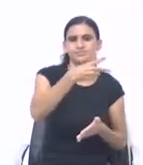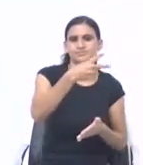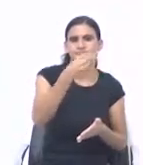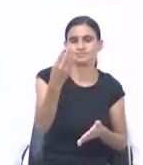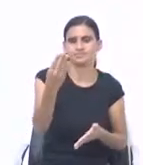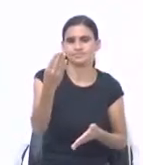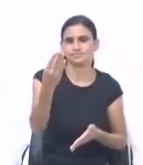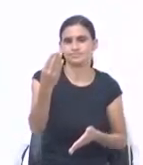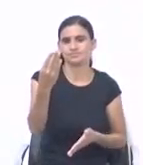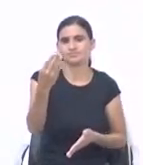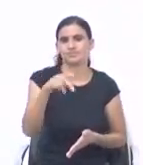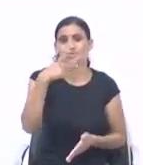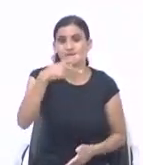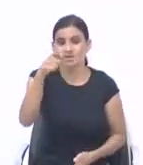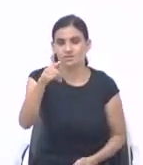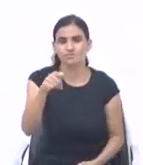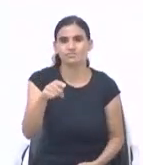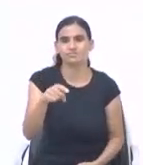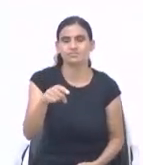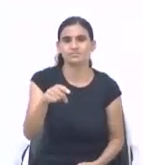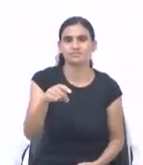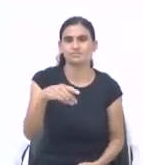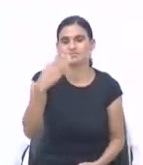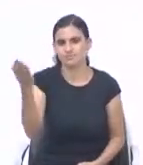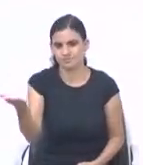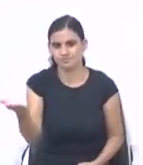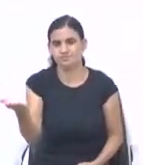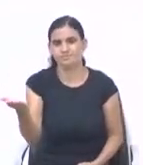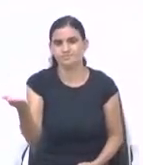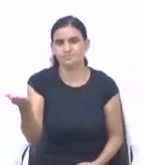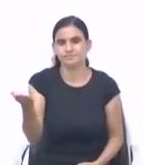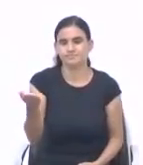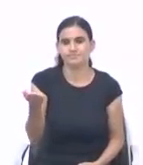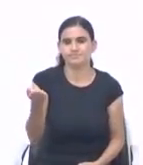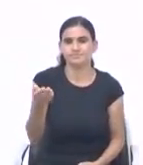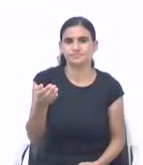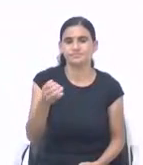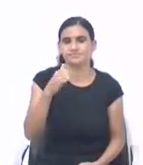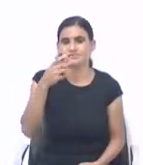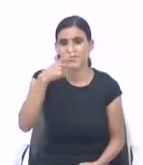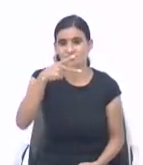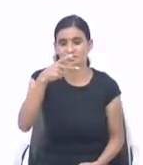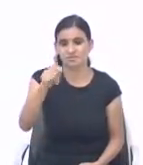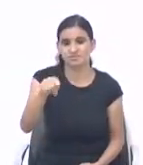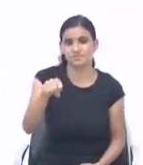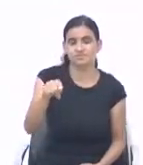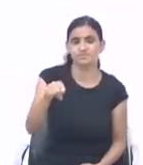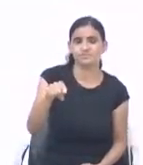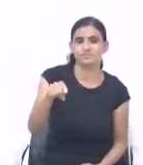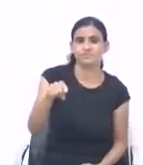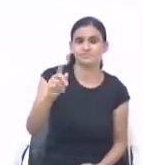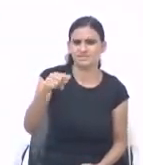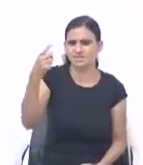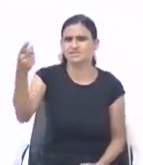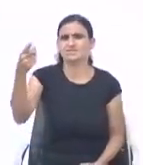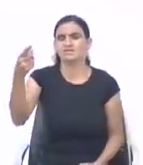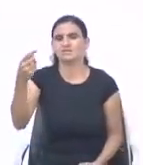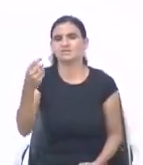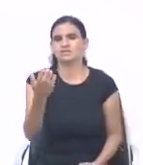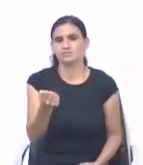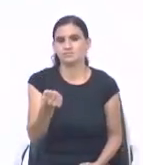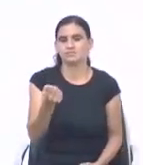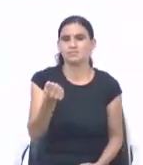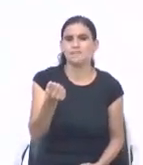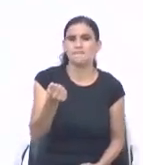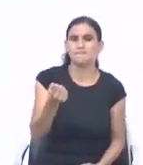e 25, ele diz assim, alguns há que espalham, e ainda se eles acrescenta mais, então quem